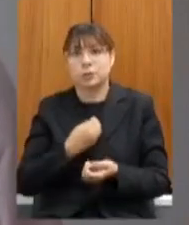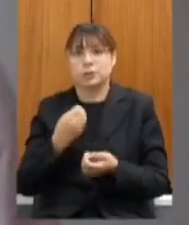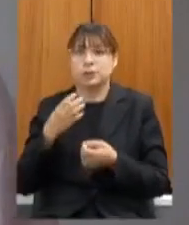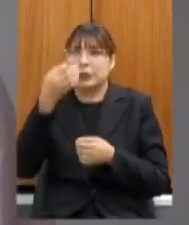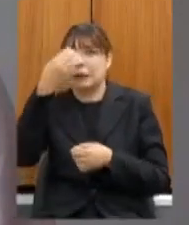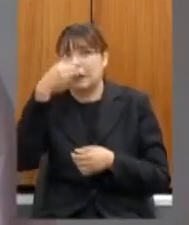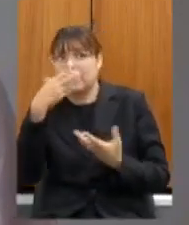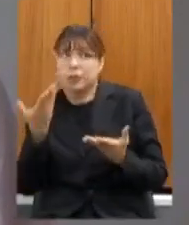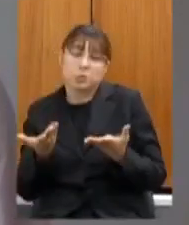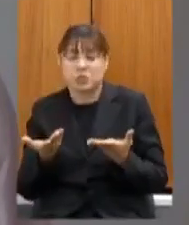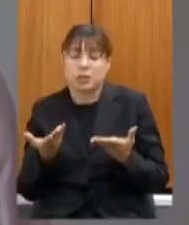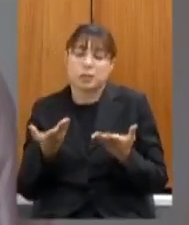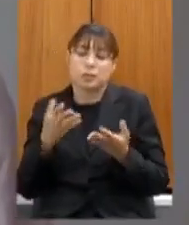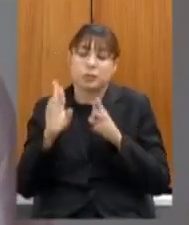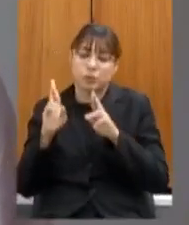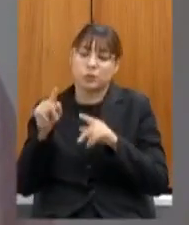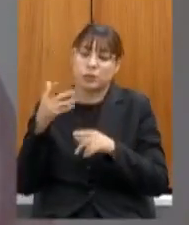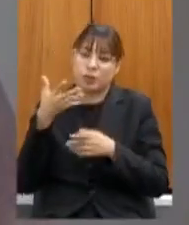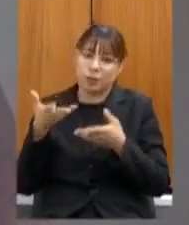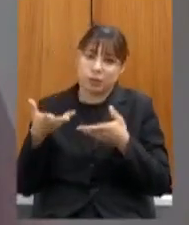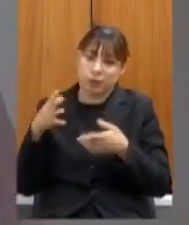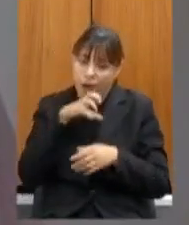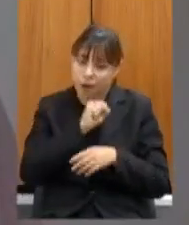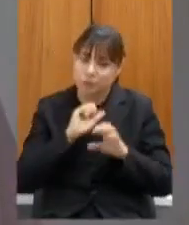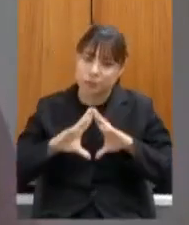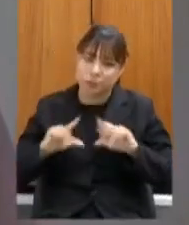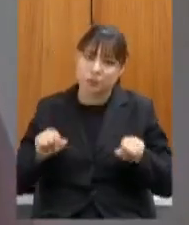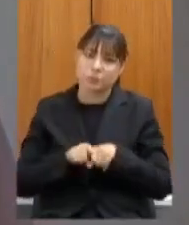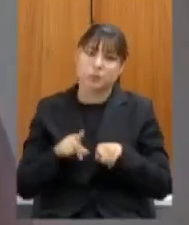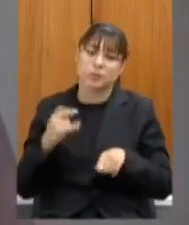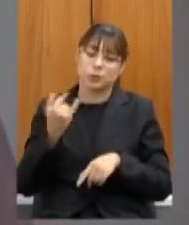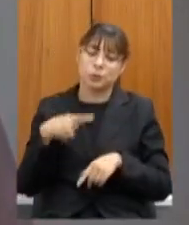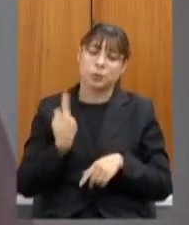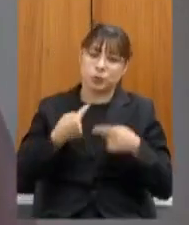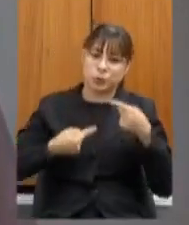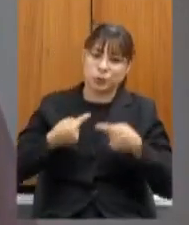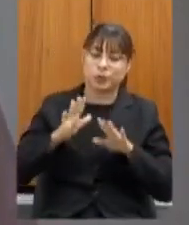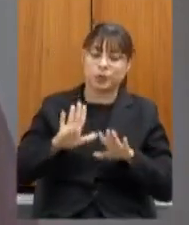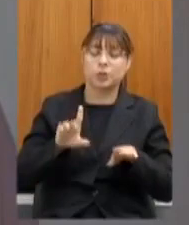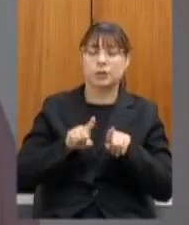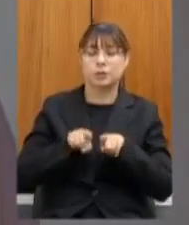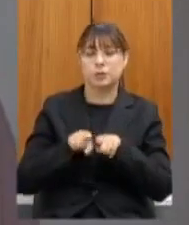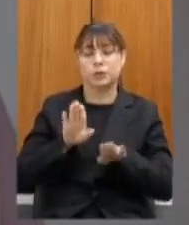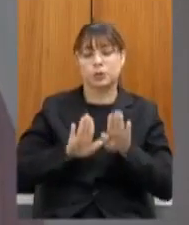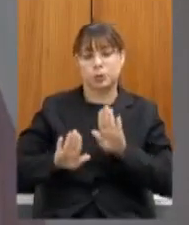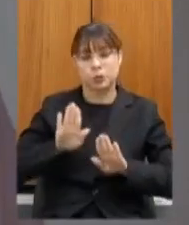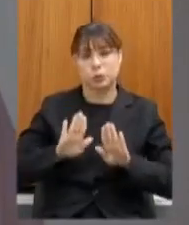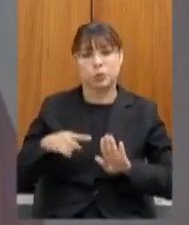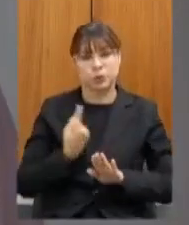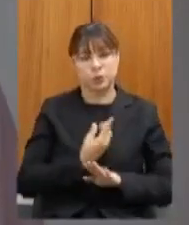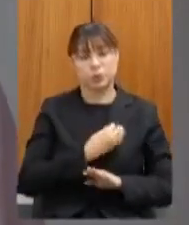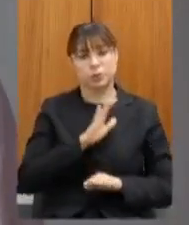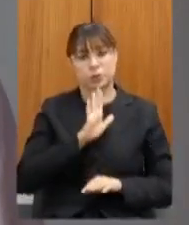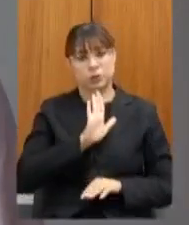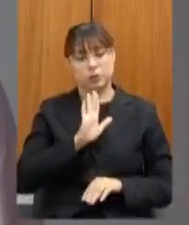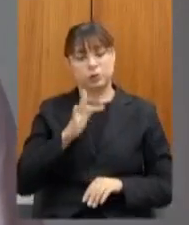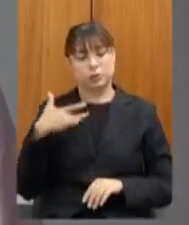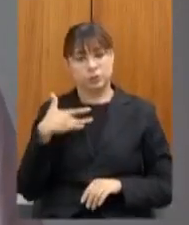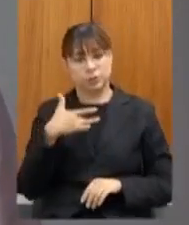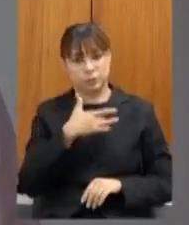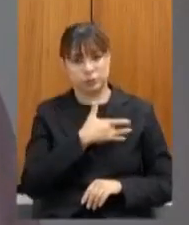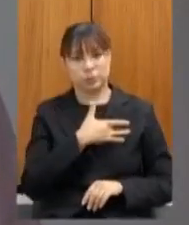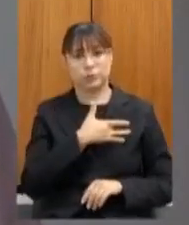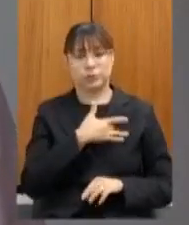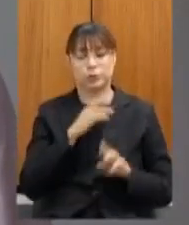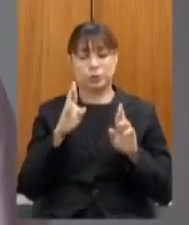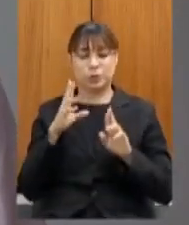é muito importante a gente seguir no debate mas também cuidando com toda a atenção da saúde espero que se recupere